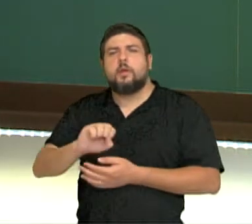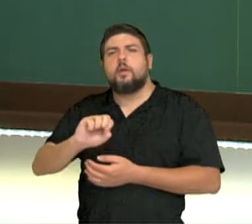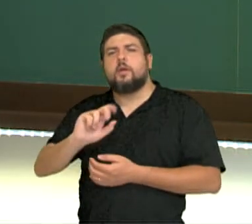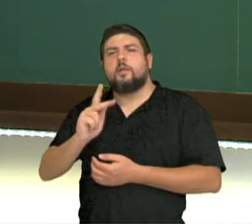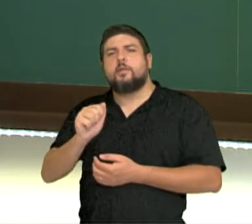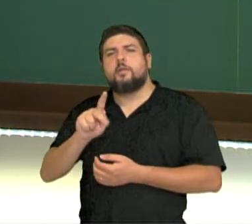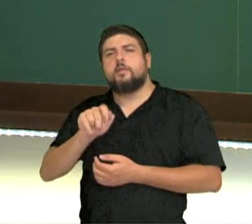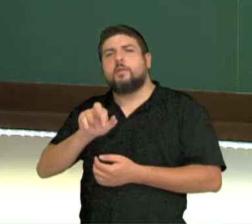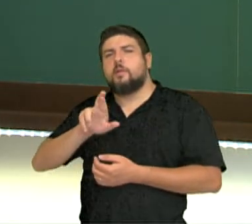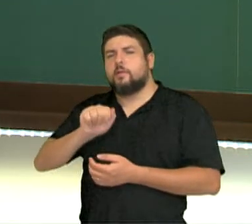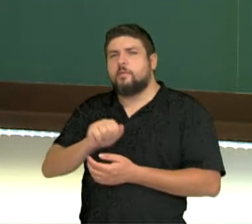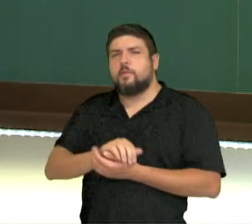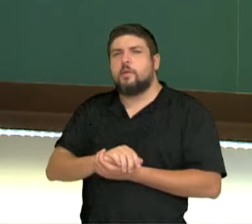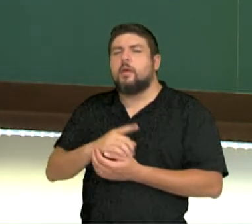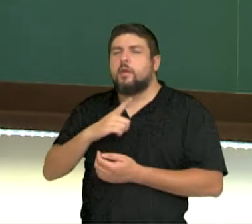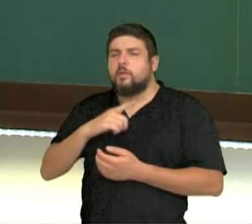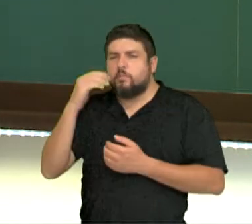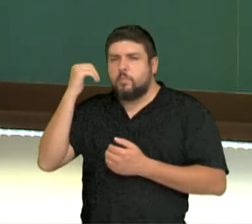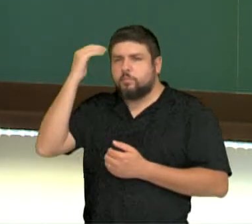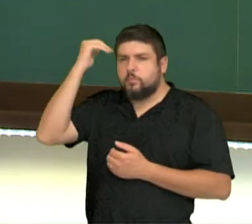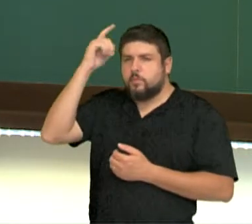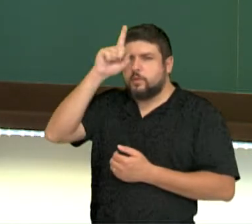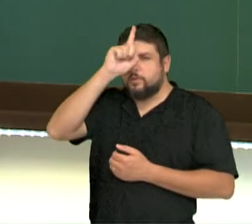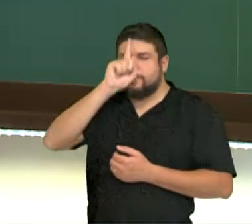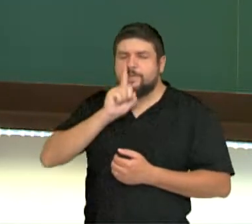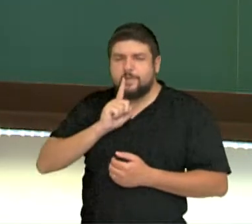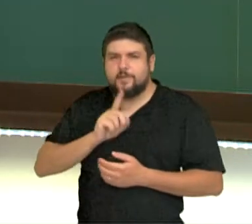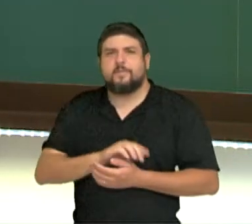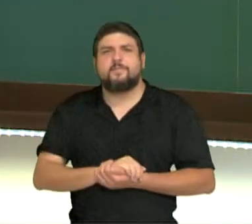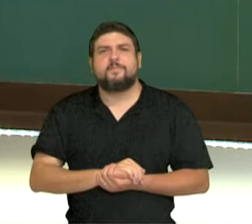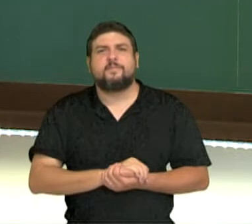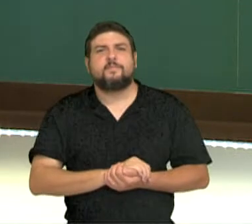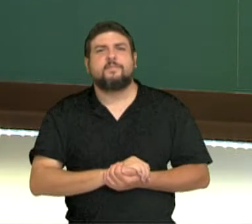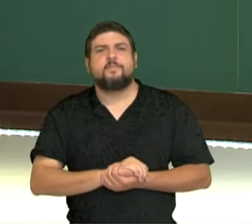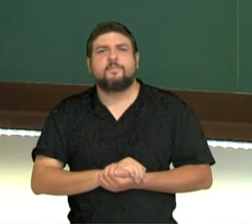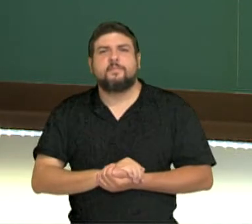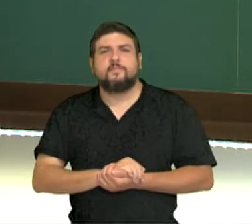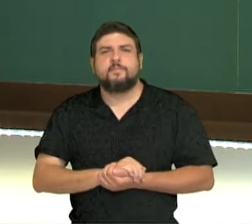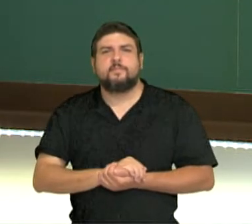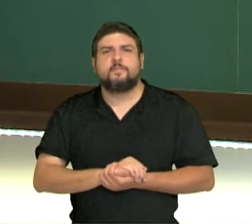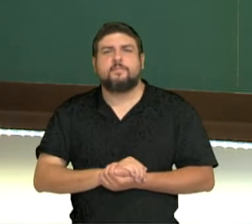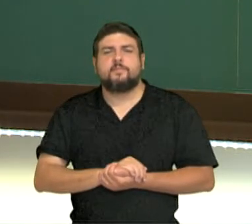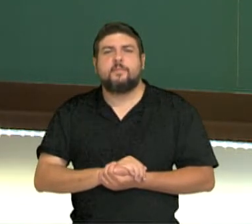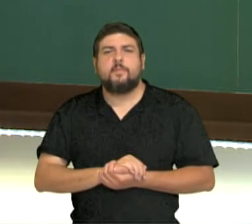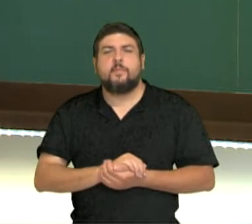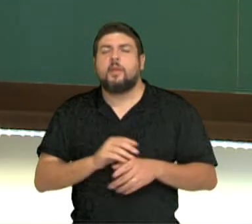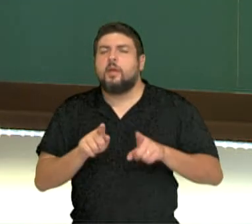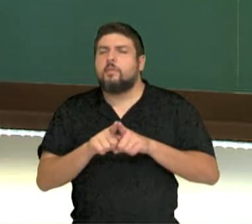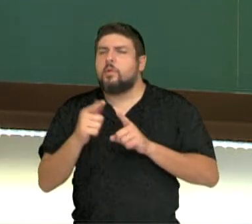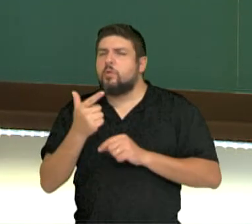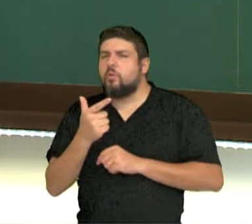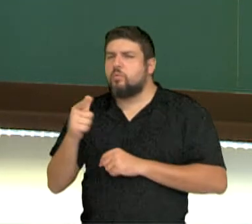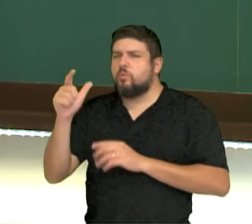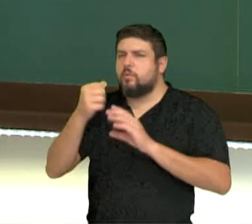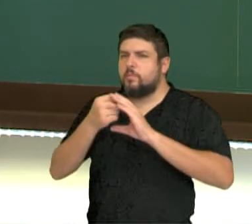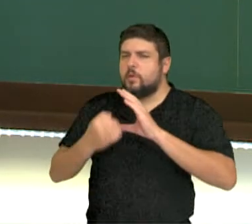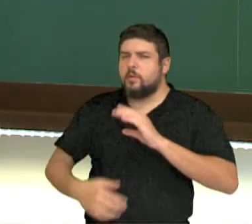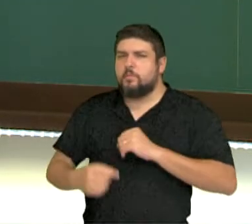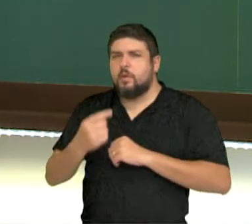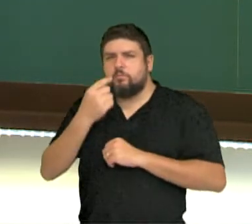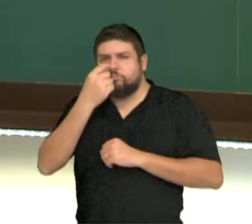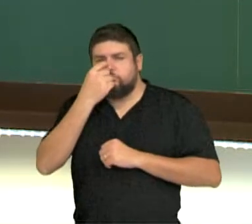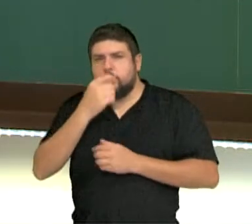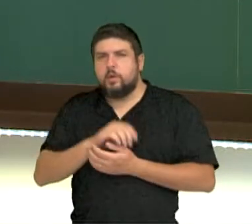tingido de loiro. Entregamos a Shakira aqui. Outras características, por exemplo, o nariz. Sirano de